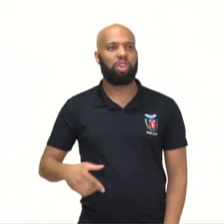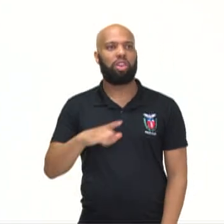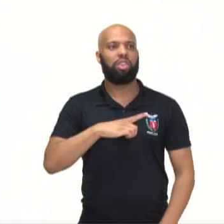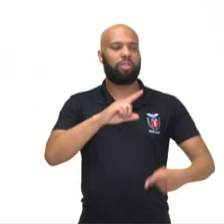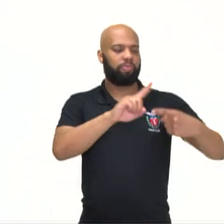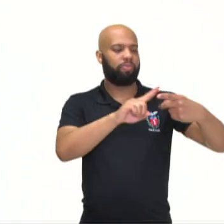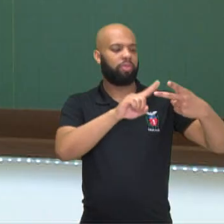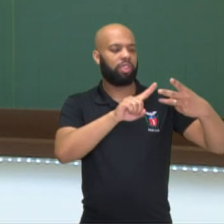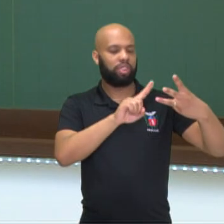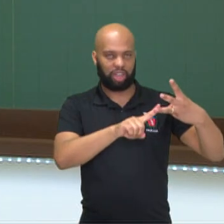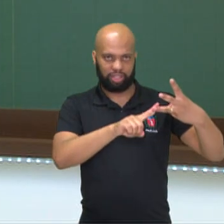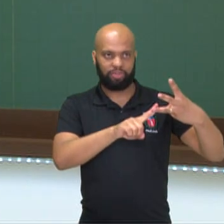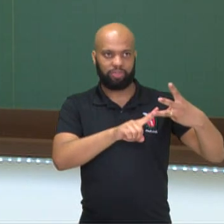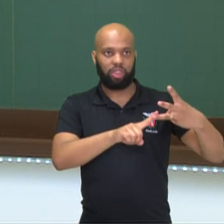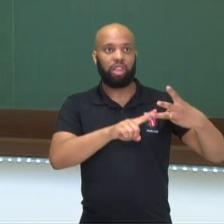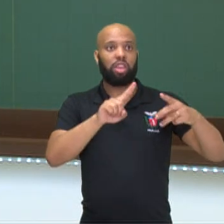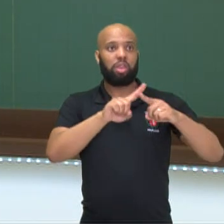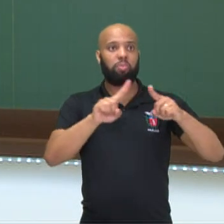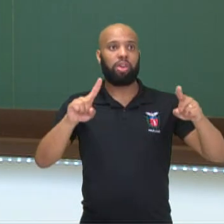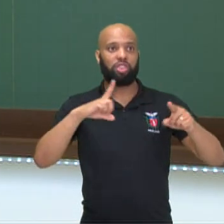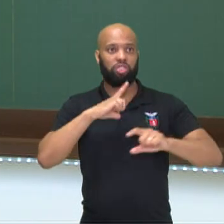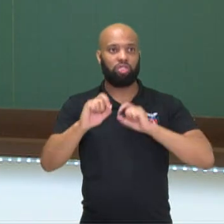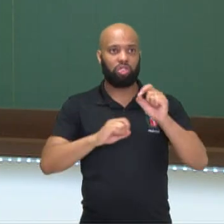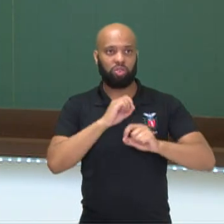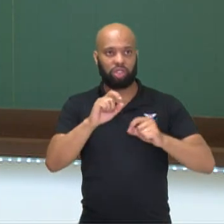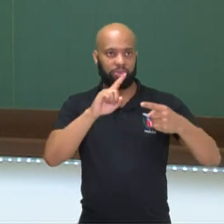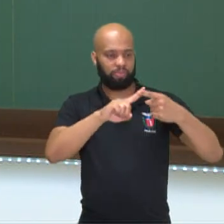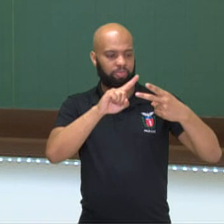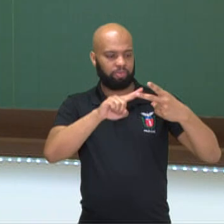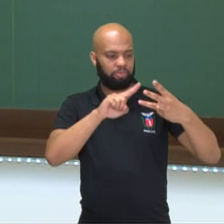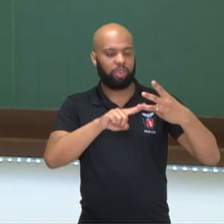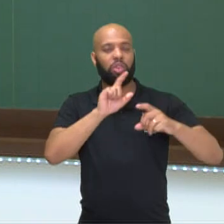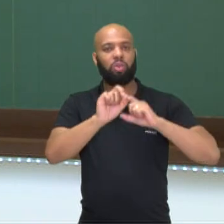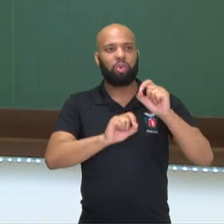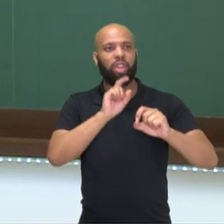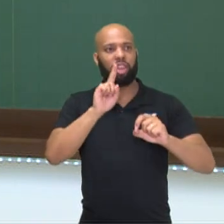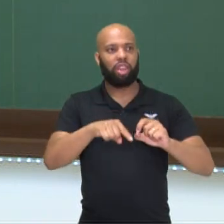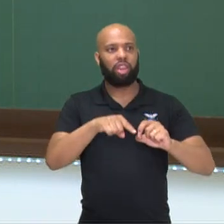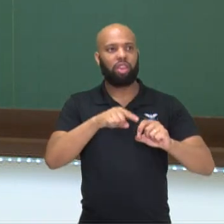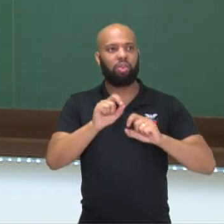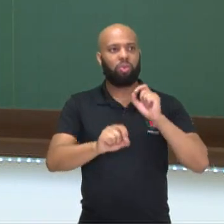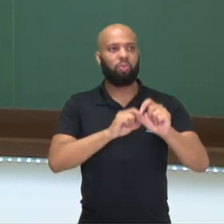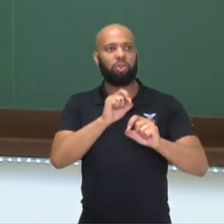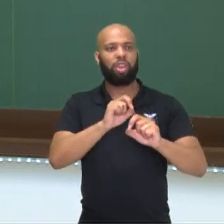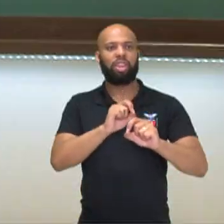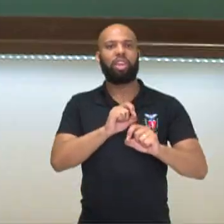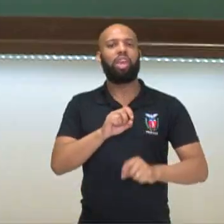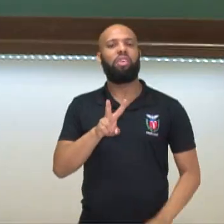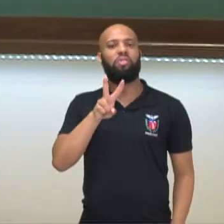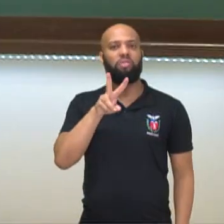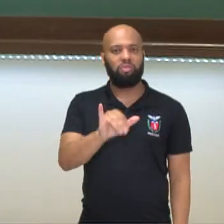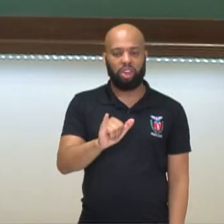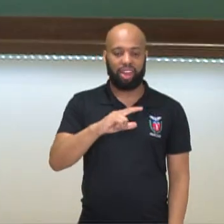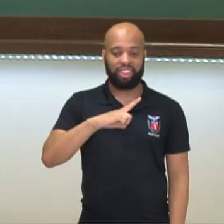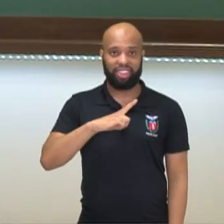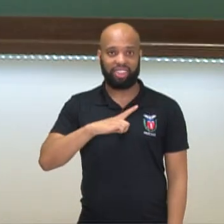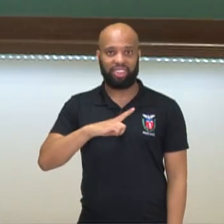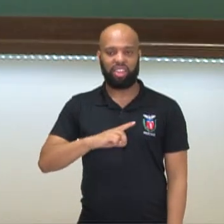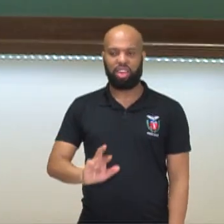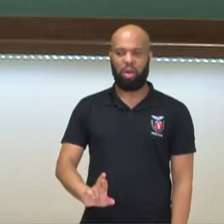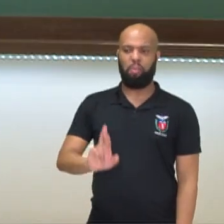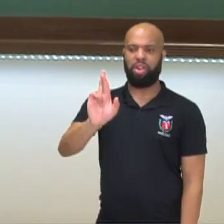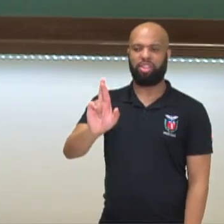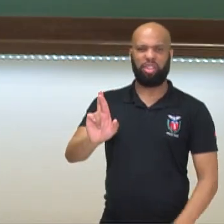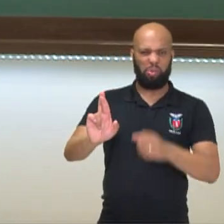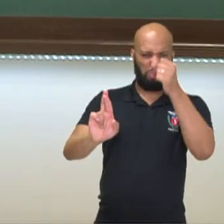três poderes, mas estando dividido nesses três poderes ele vai se tornar o consul vitalício, ou seja, o cara que vai deter o